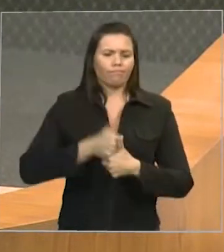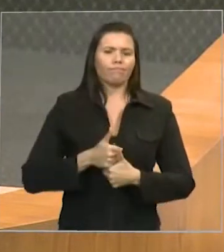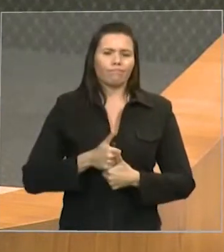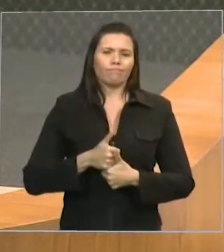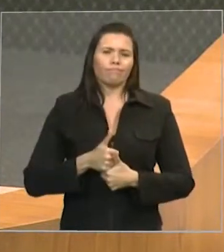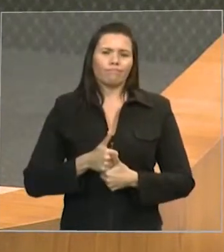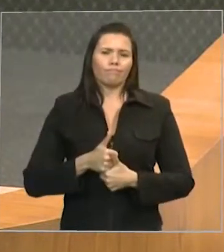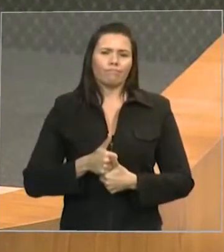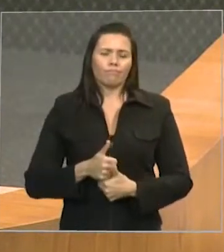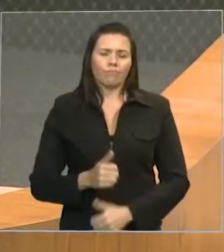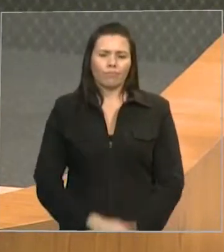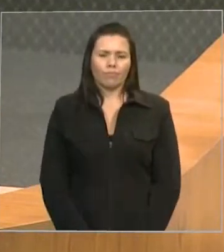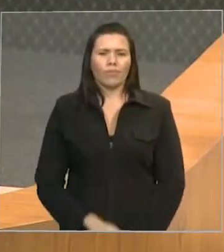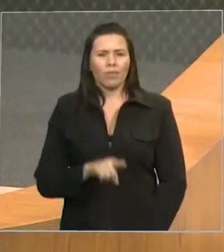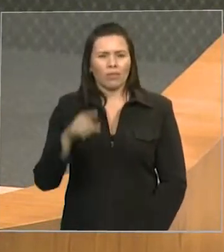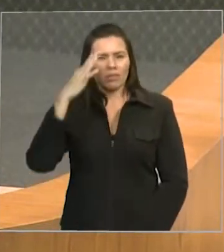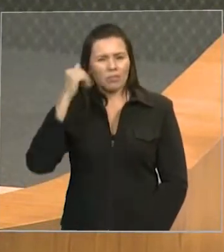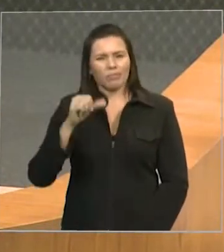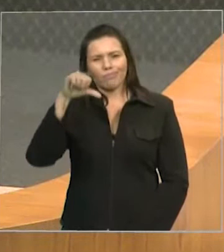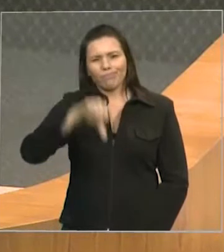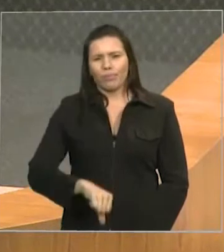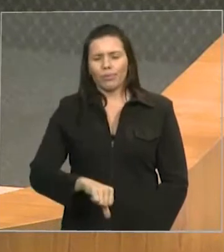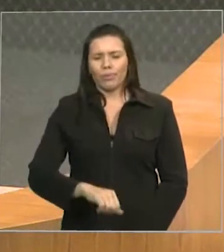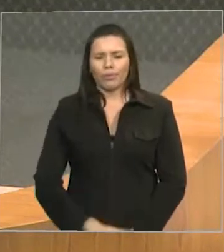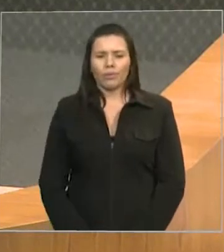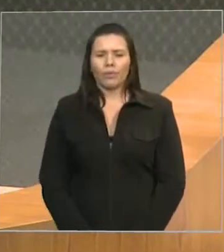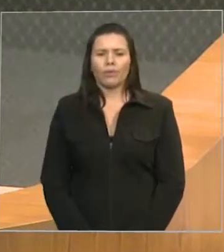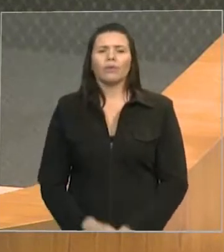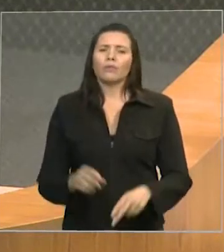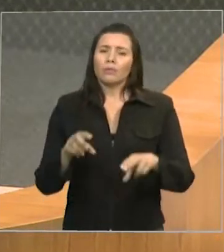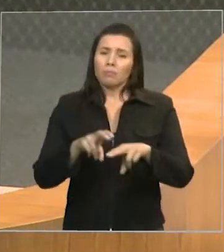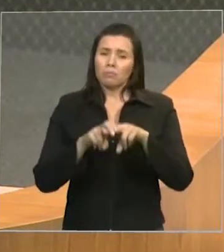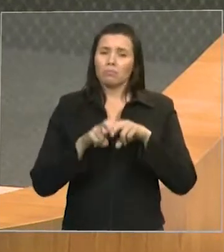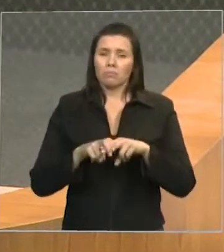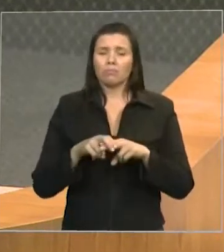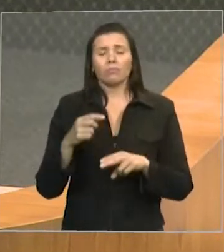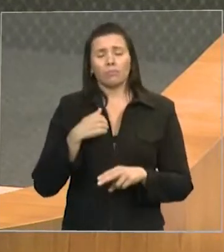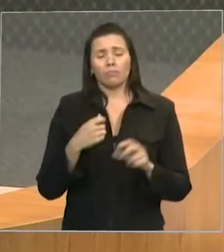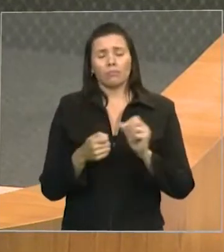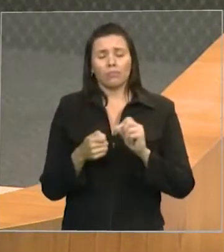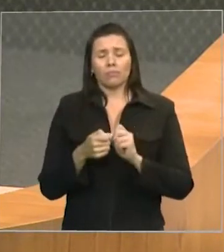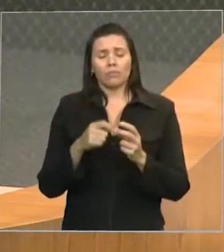requerimento não é nada mais nada menos do que uma solicitação de informação